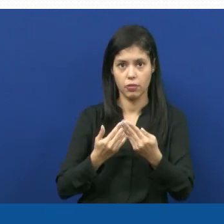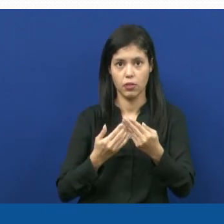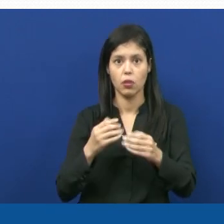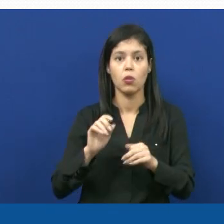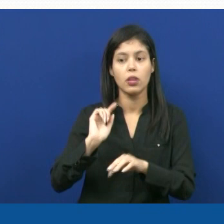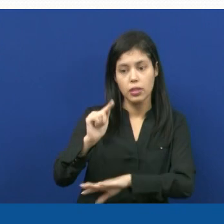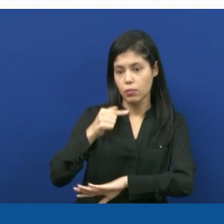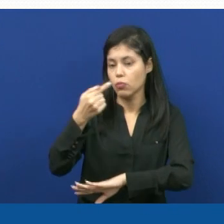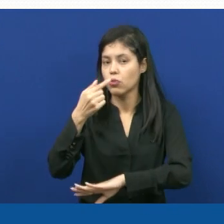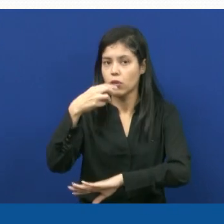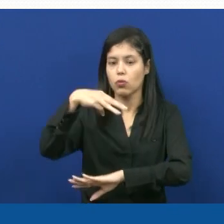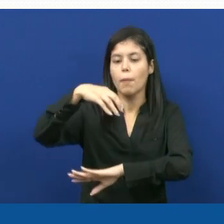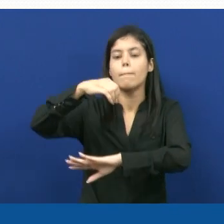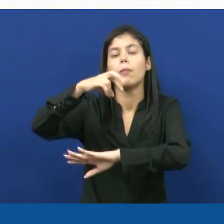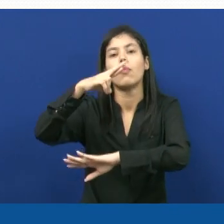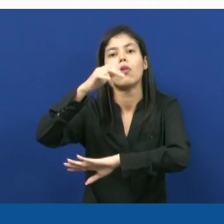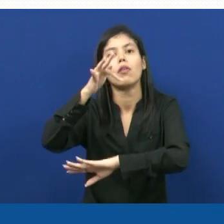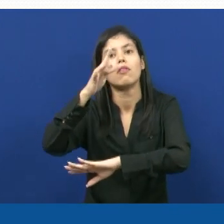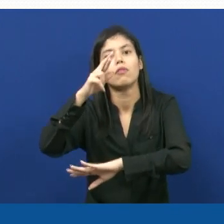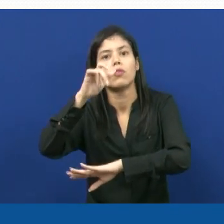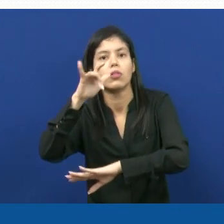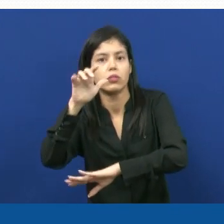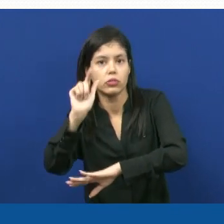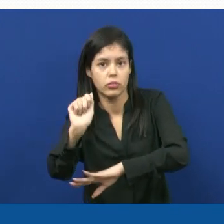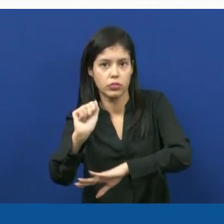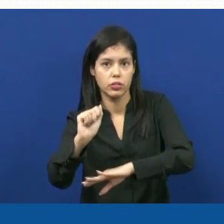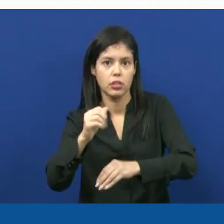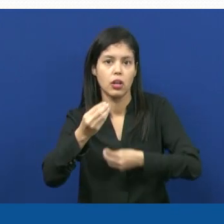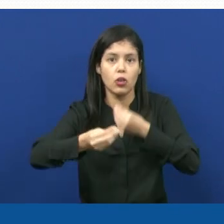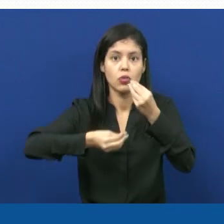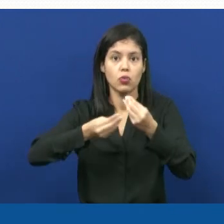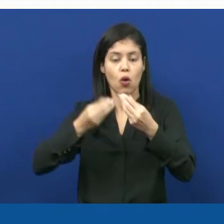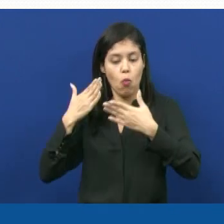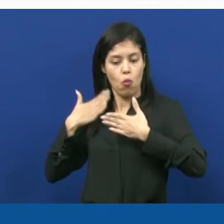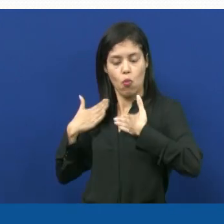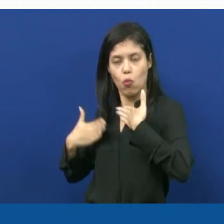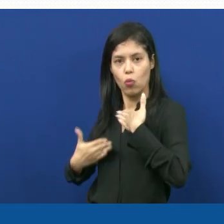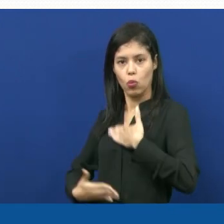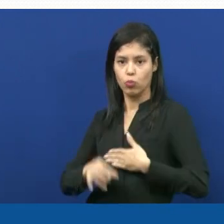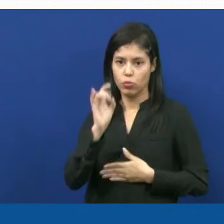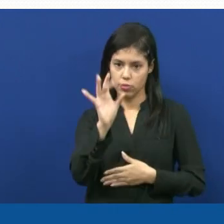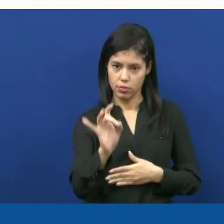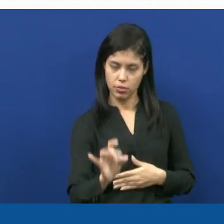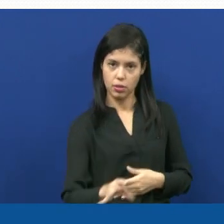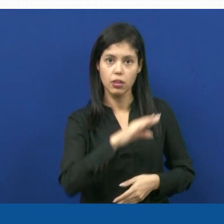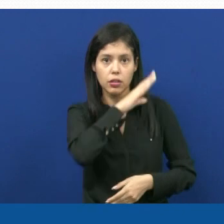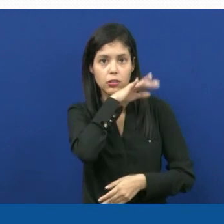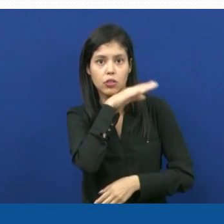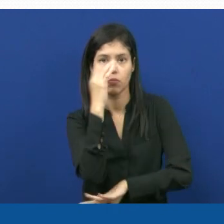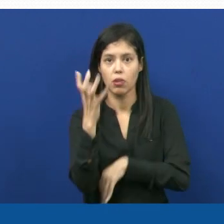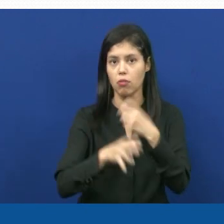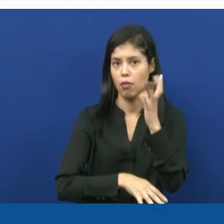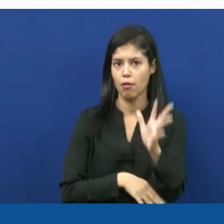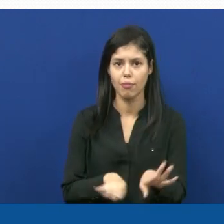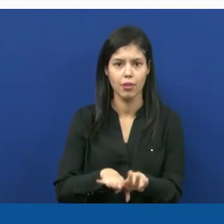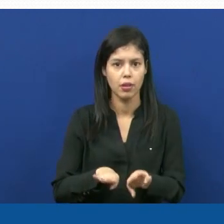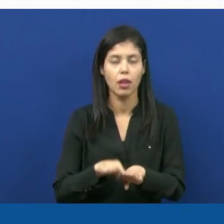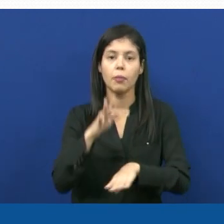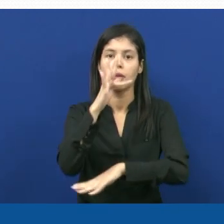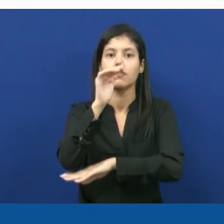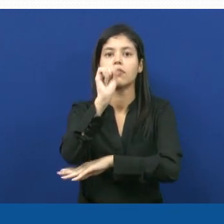morfologia, ou seja, a partir da forma do corpo de cada ser vivo, a partir também da